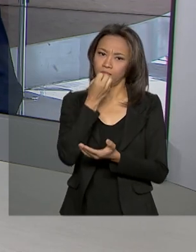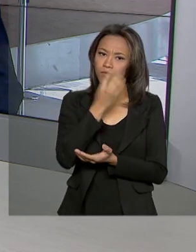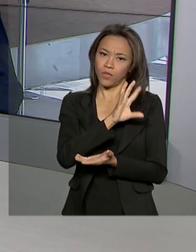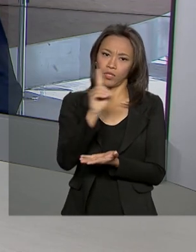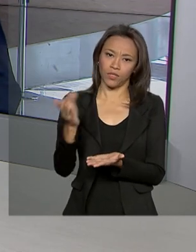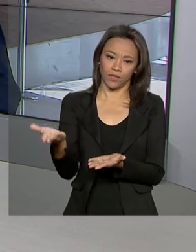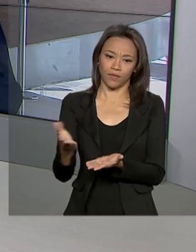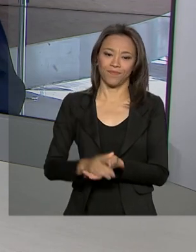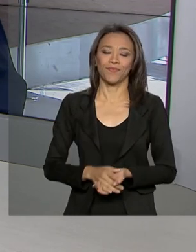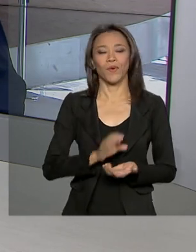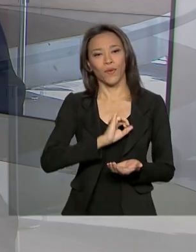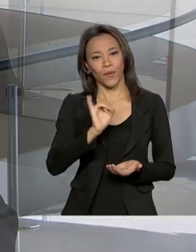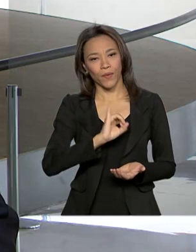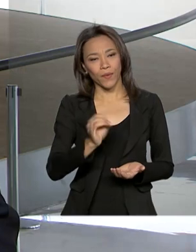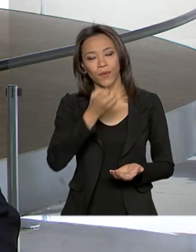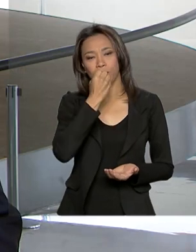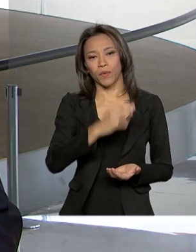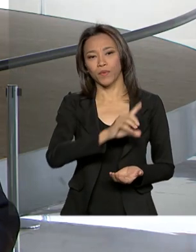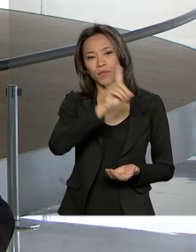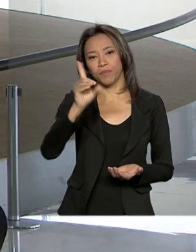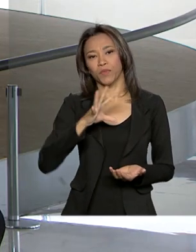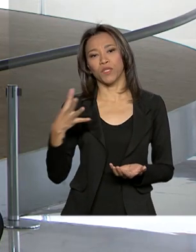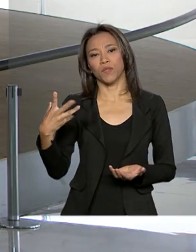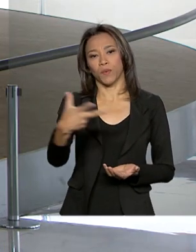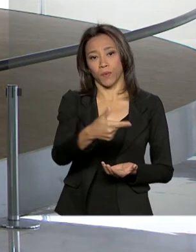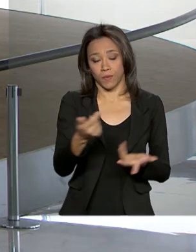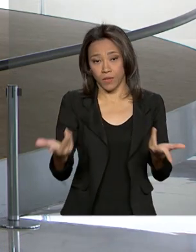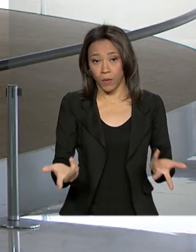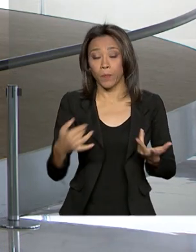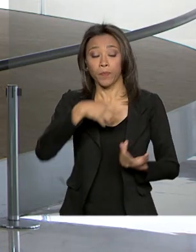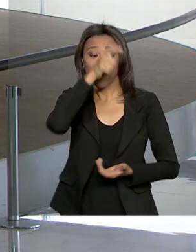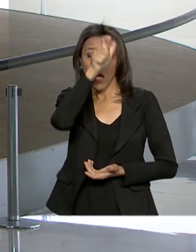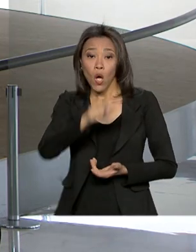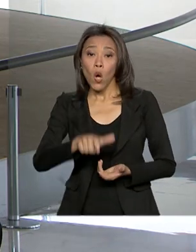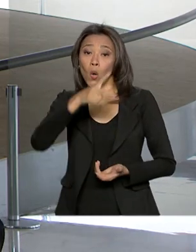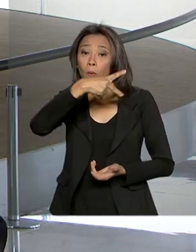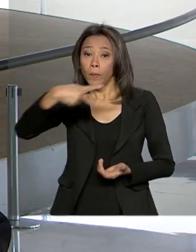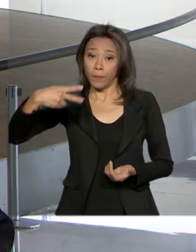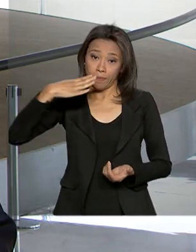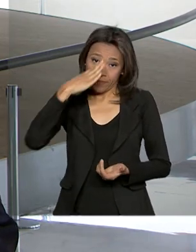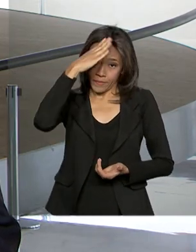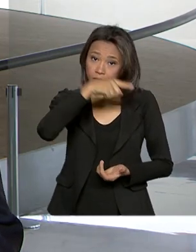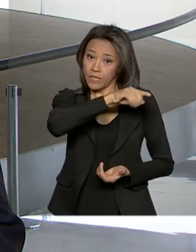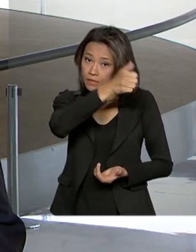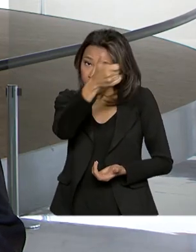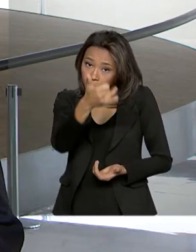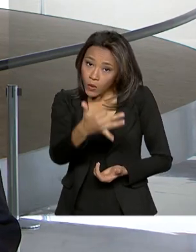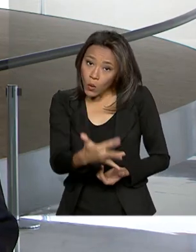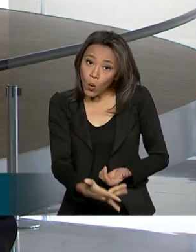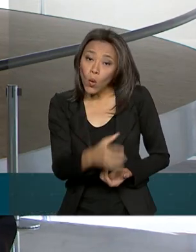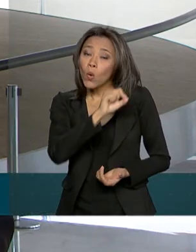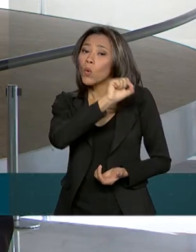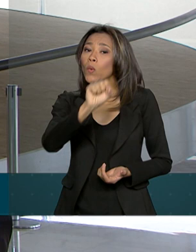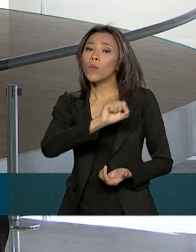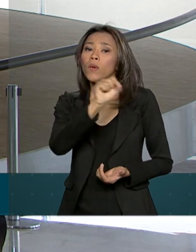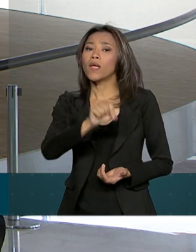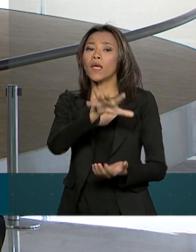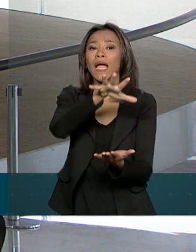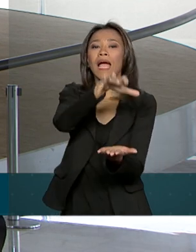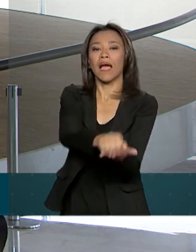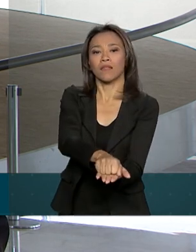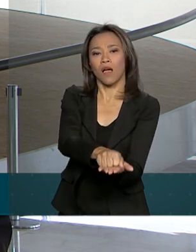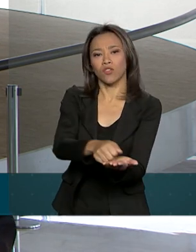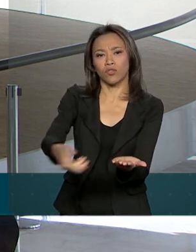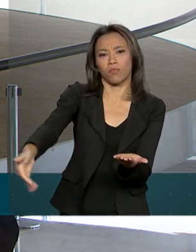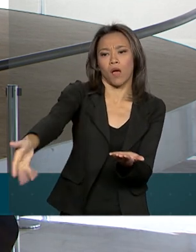Olá, bom dia Renata, bom dia a todos. Olha, o presidente Jair Bolsonaro falou aí sobre os dados aí do Cadastro Geral de Empregados e